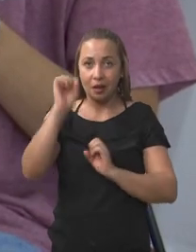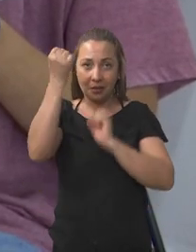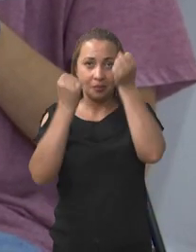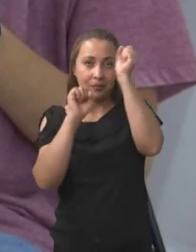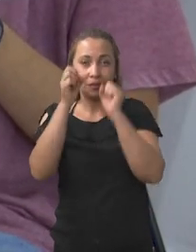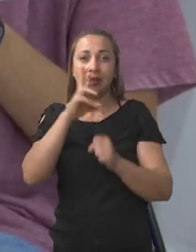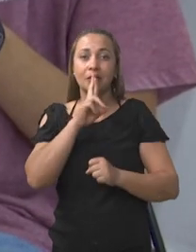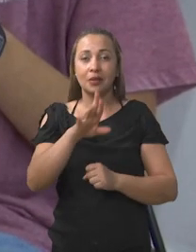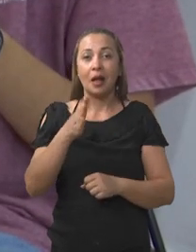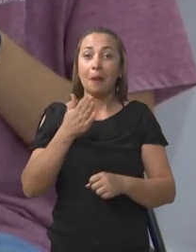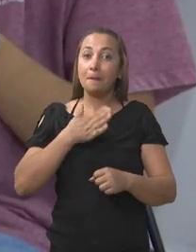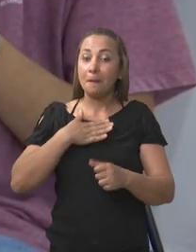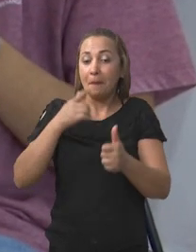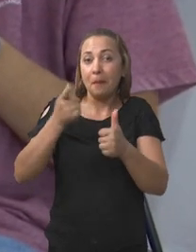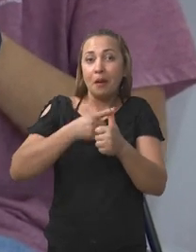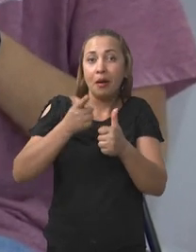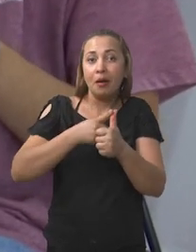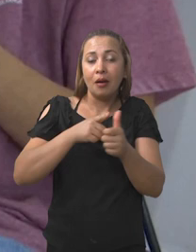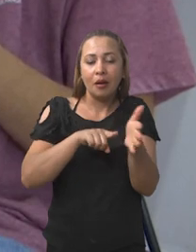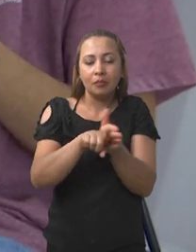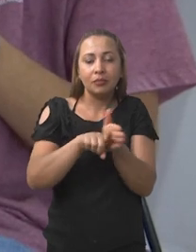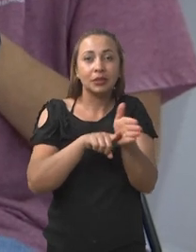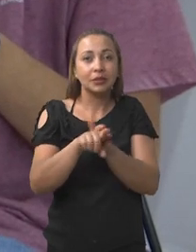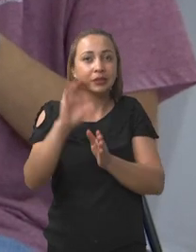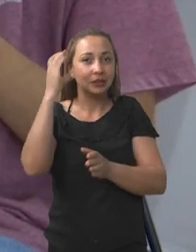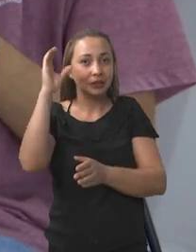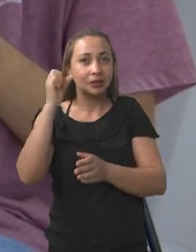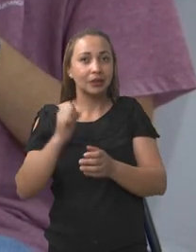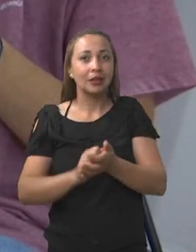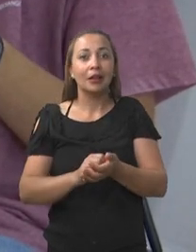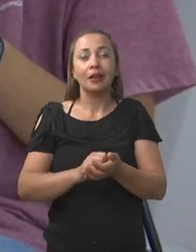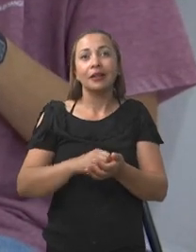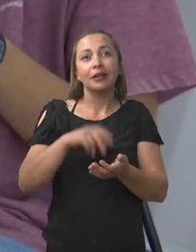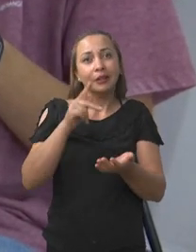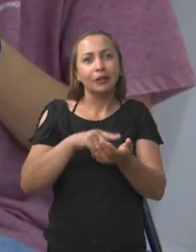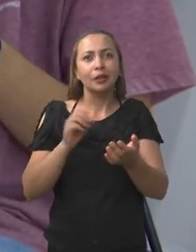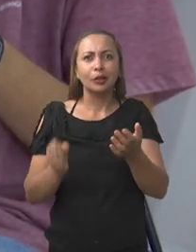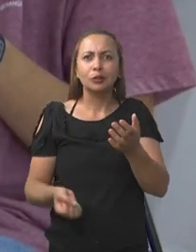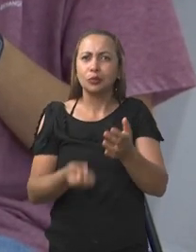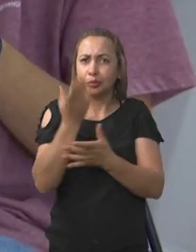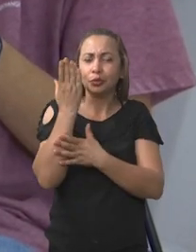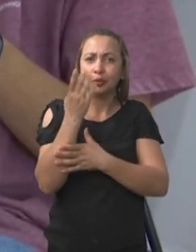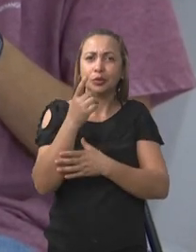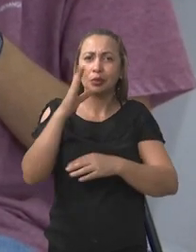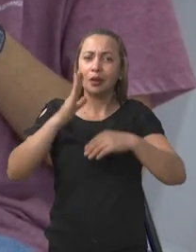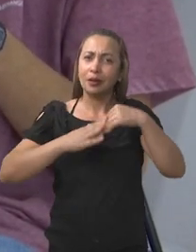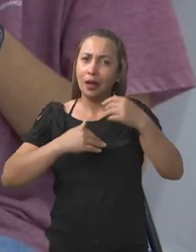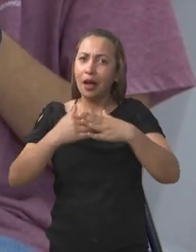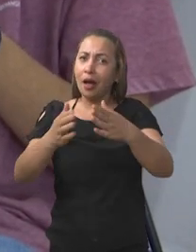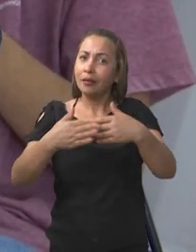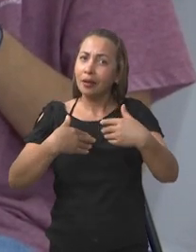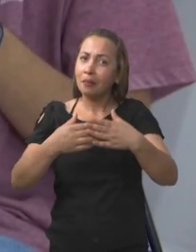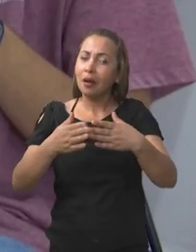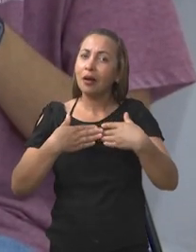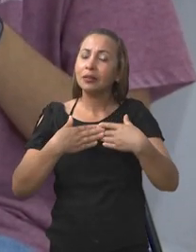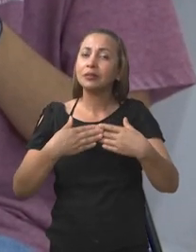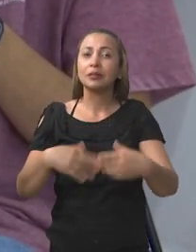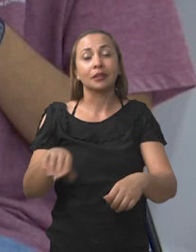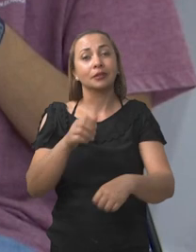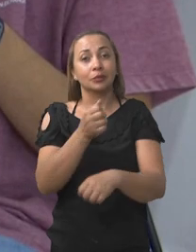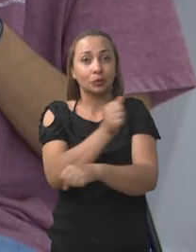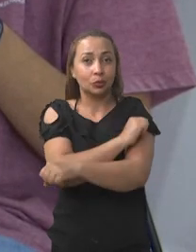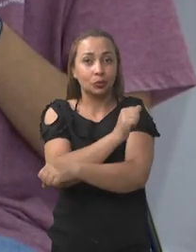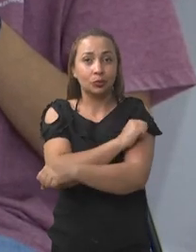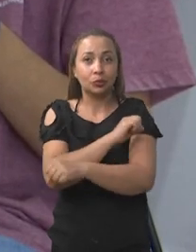Música Pesquisa Científica, que na realidade surgiu da demanda dos alunos do curso de engenharia elétrica em